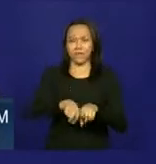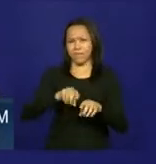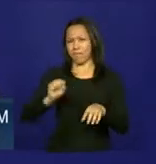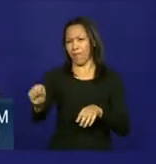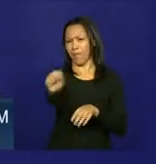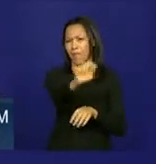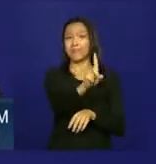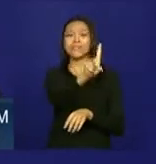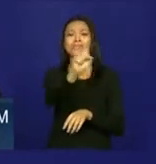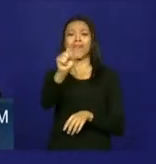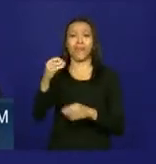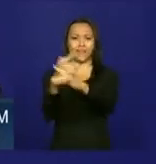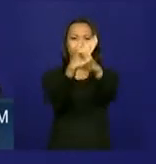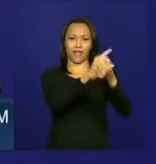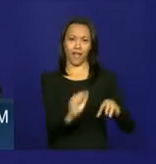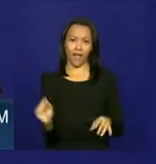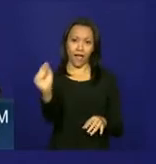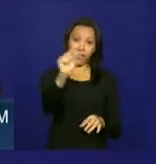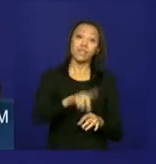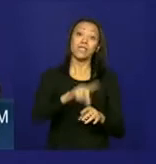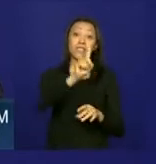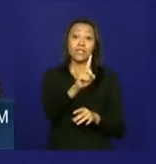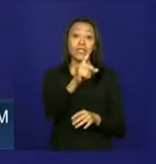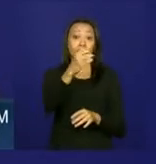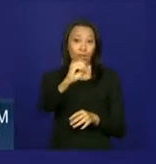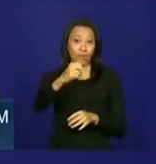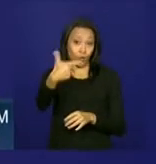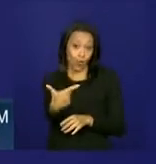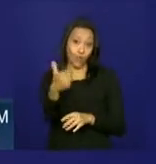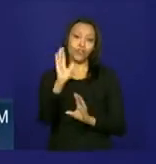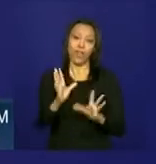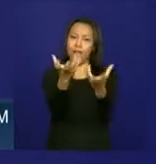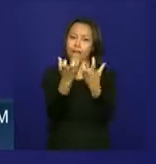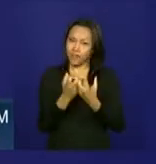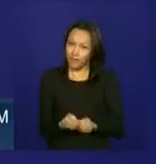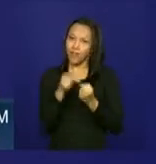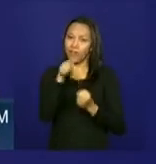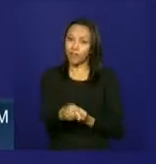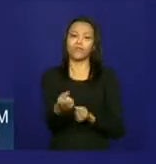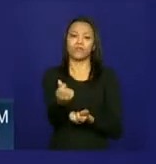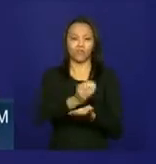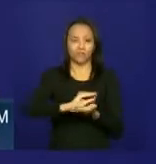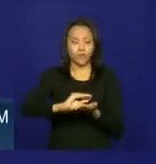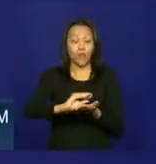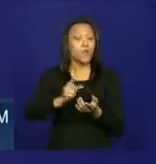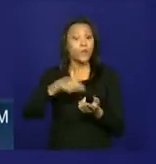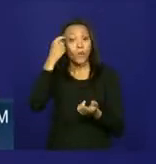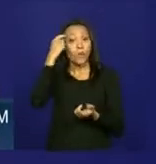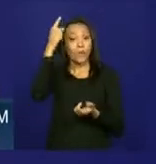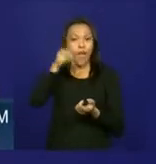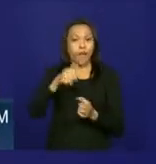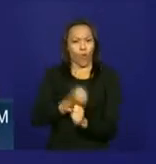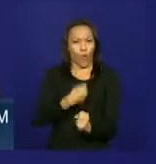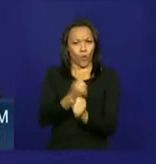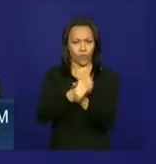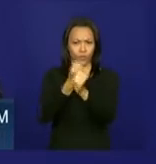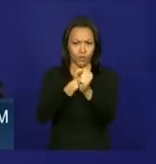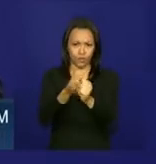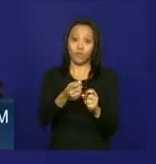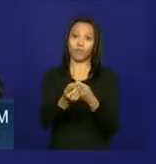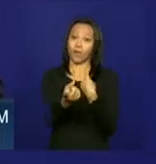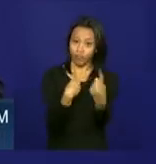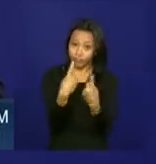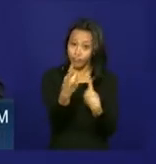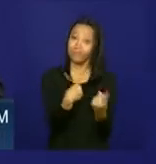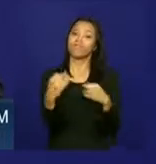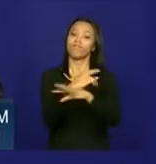cidades do país. Foram 102 municípios que já receberam esses investimentos. A ideia das obras do PAC Mobilidade